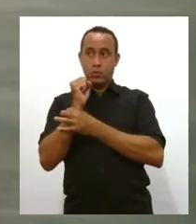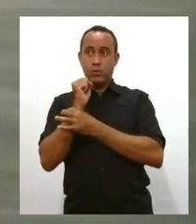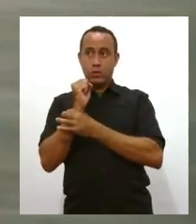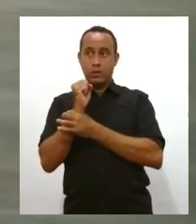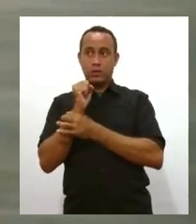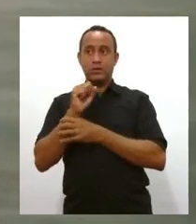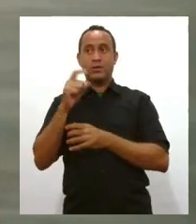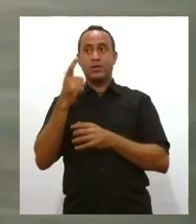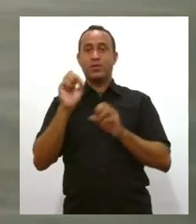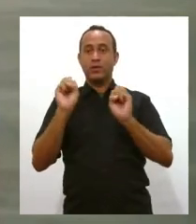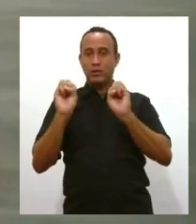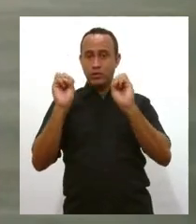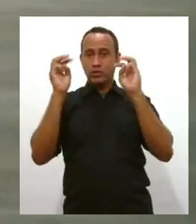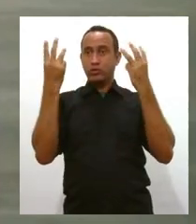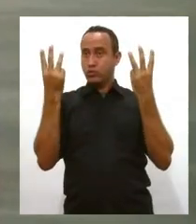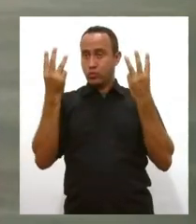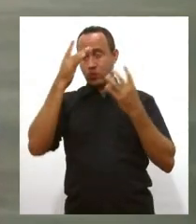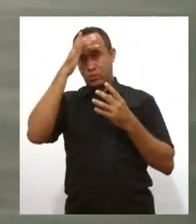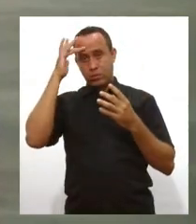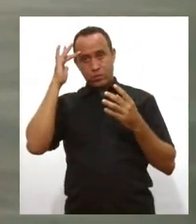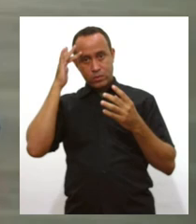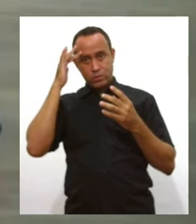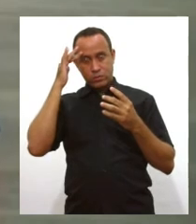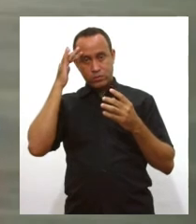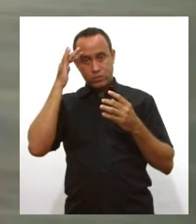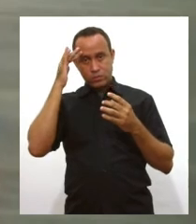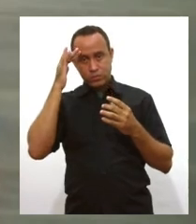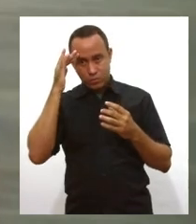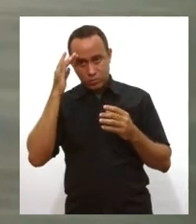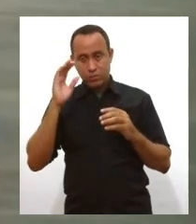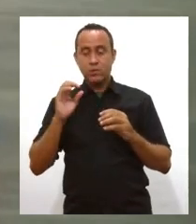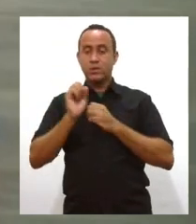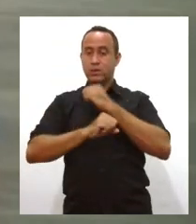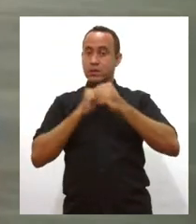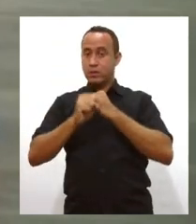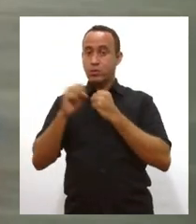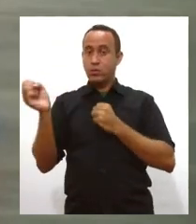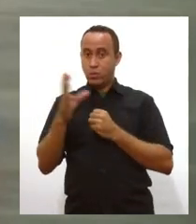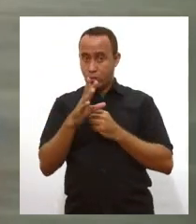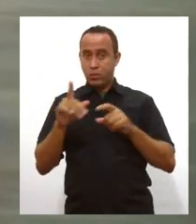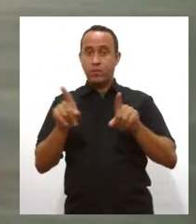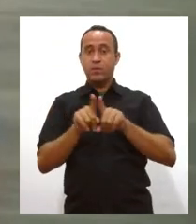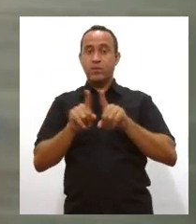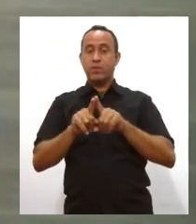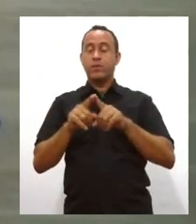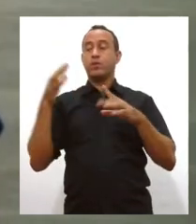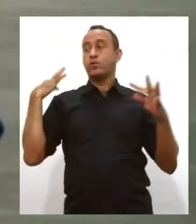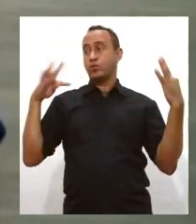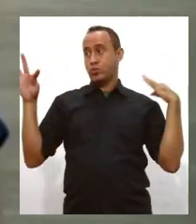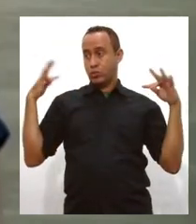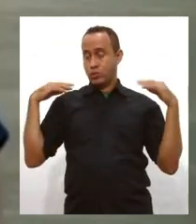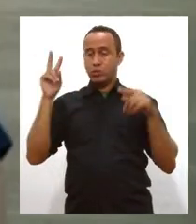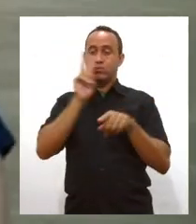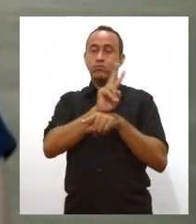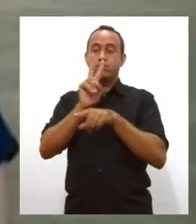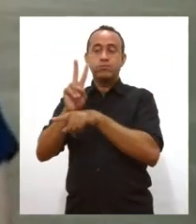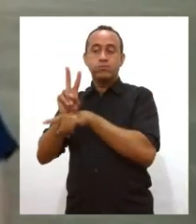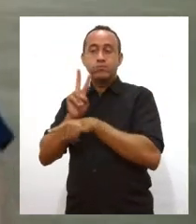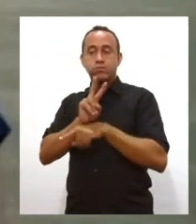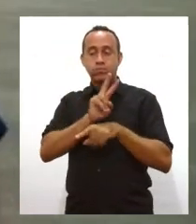com a presença de público que serão realizados diretamente dos principais pontos turísticos do Rio com efeitos